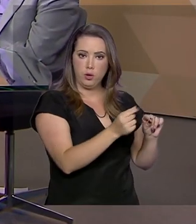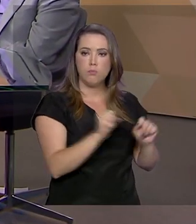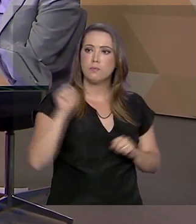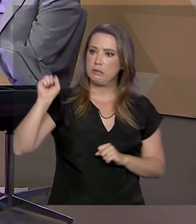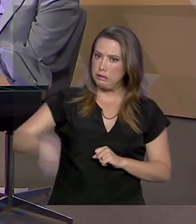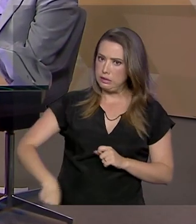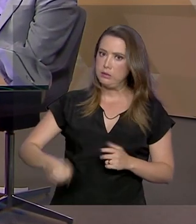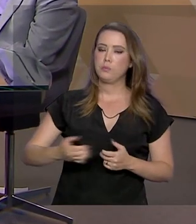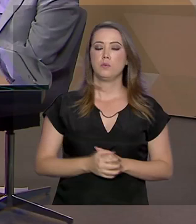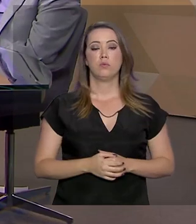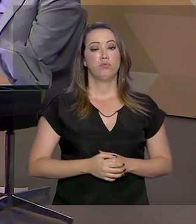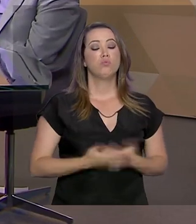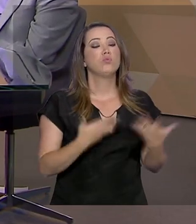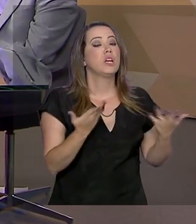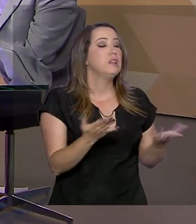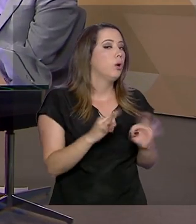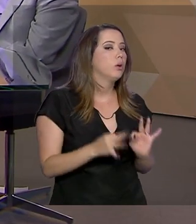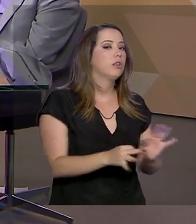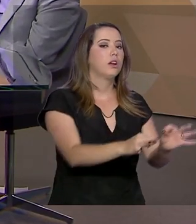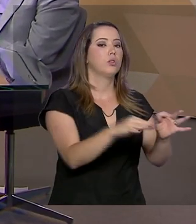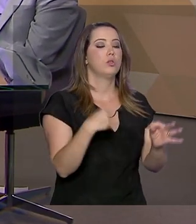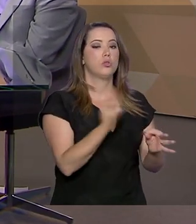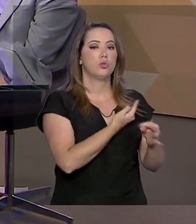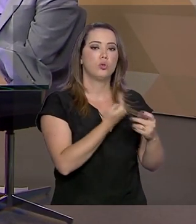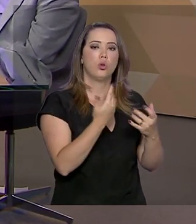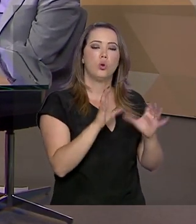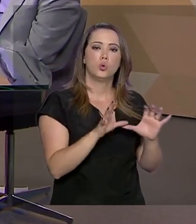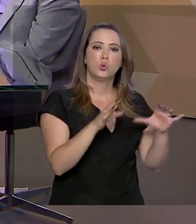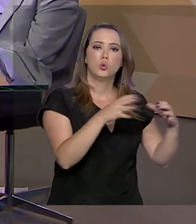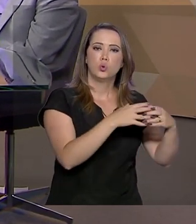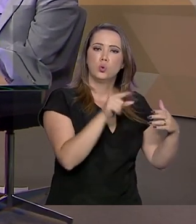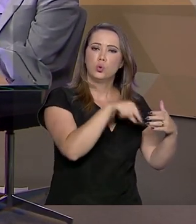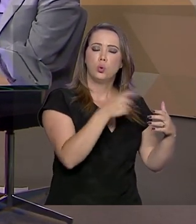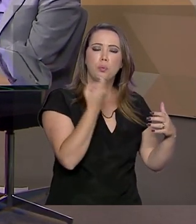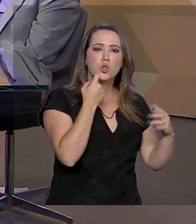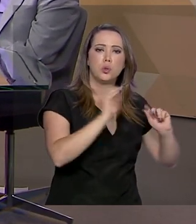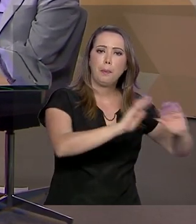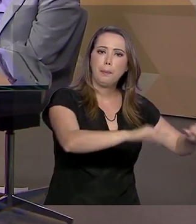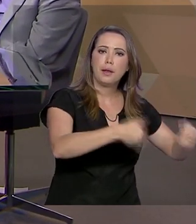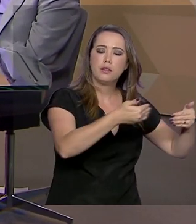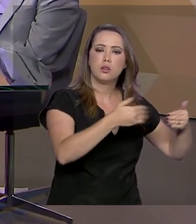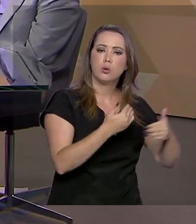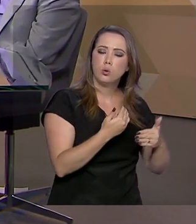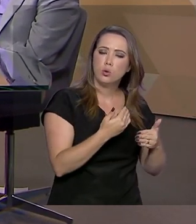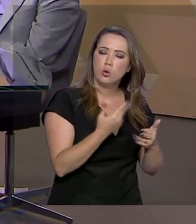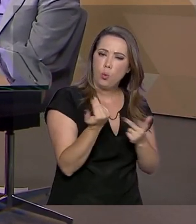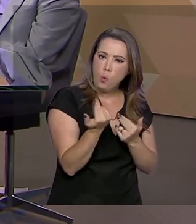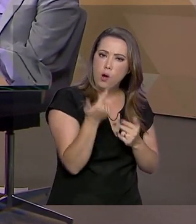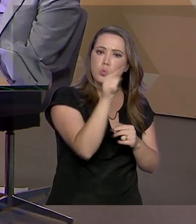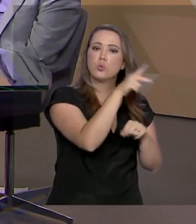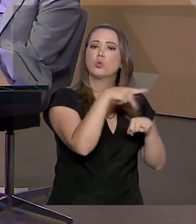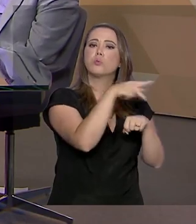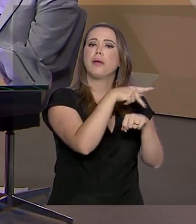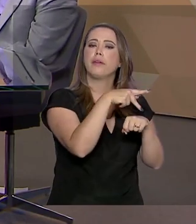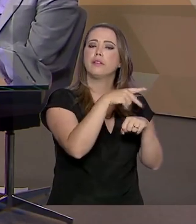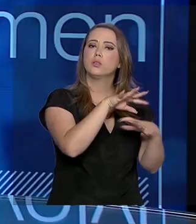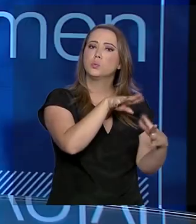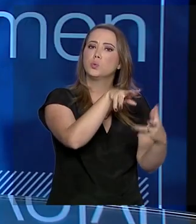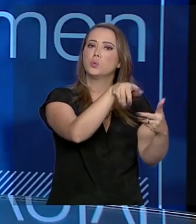né? Sem dúvida. E o desenvolvimento tecnológico da nossa atividade de pesca e aquicultura aqui no Brasil, ela segue as tendências internacionais?